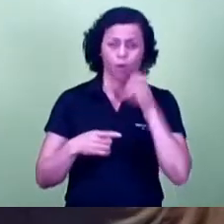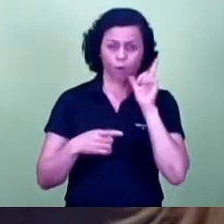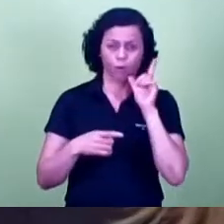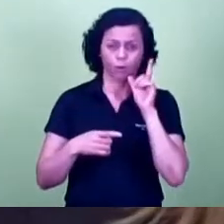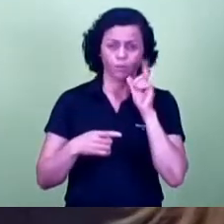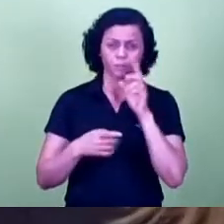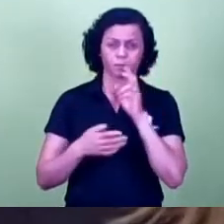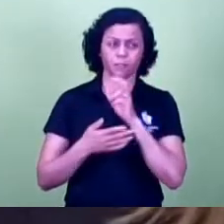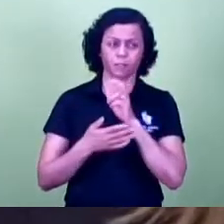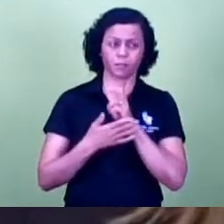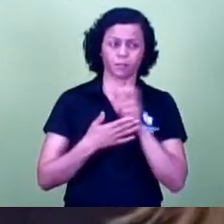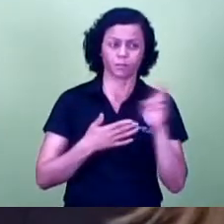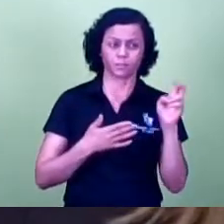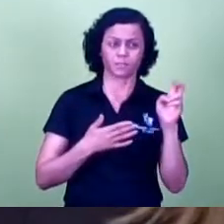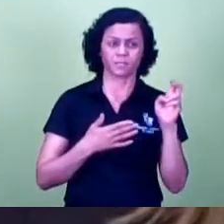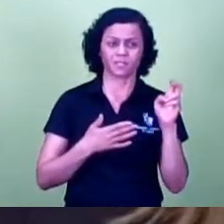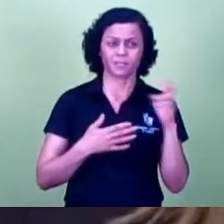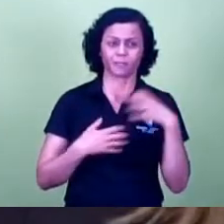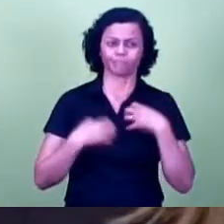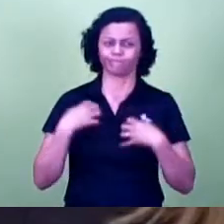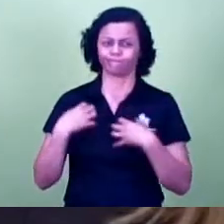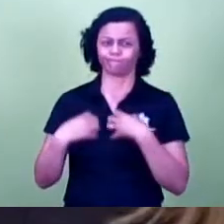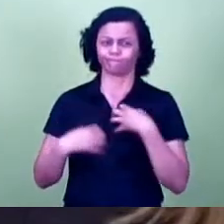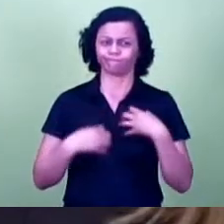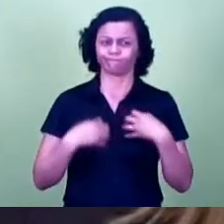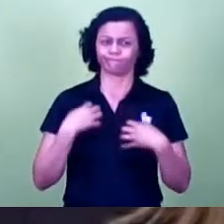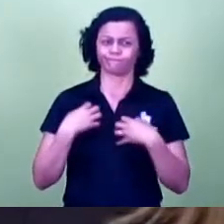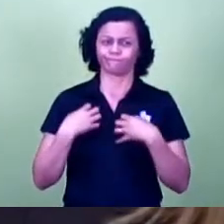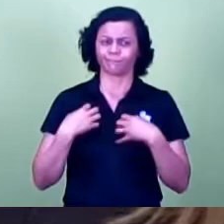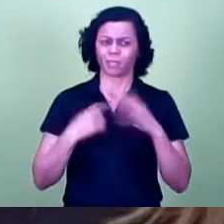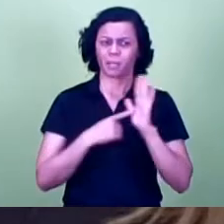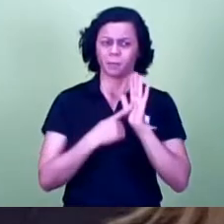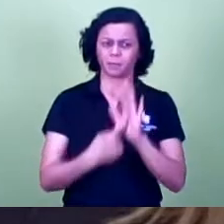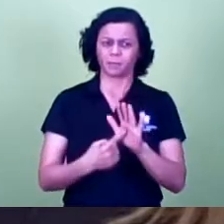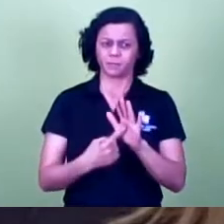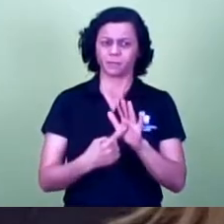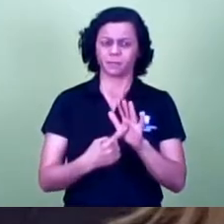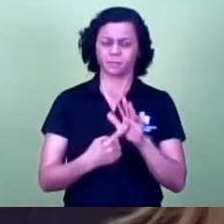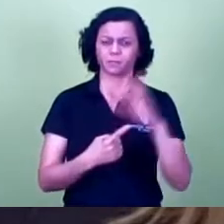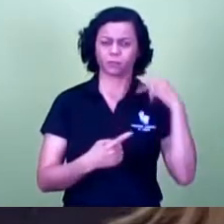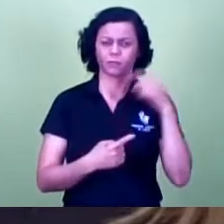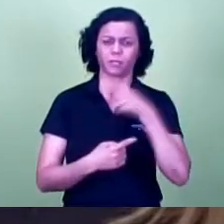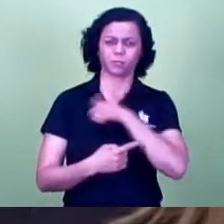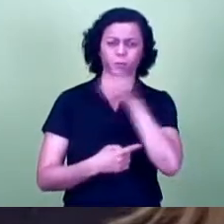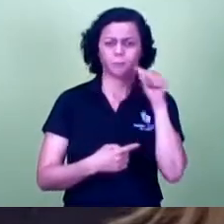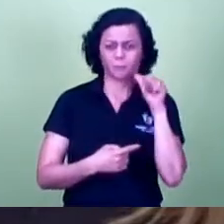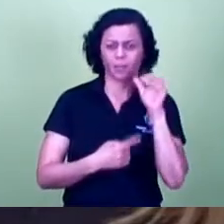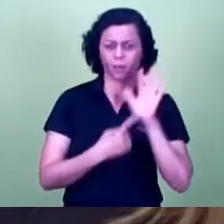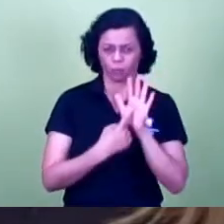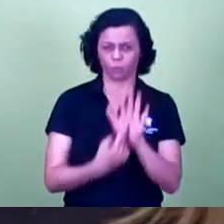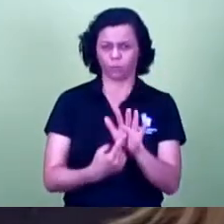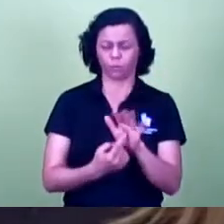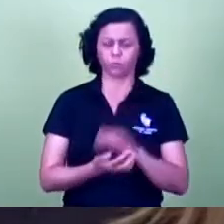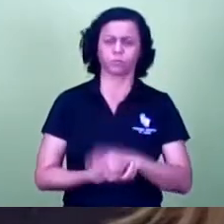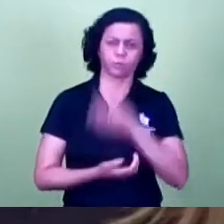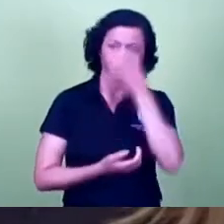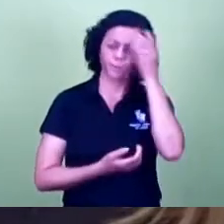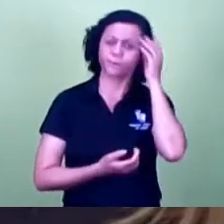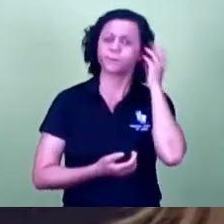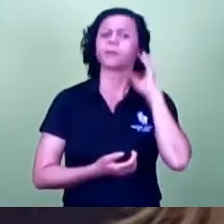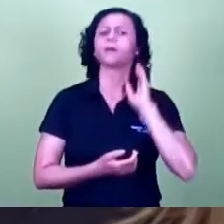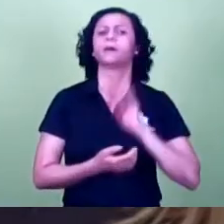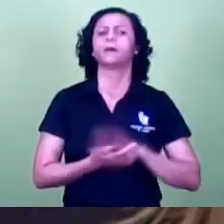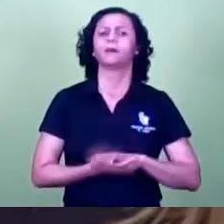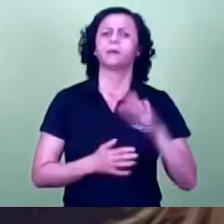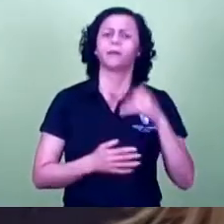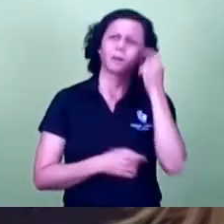incomodada na apresentação que o vereador Mello trouxe e aí eu fiquei pensando